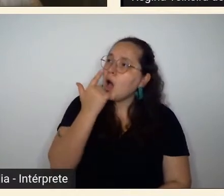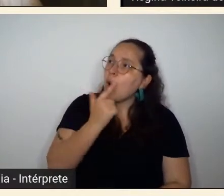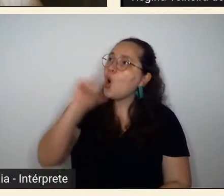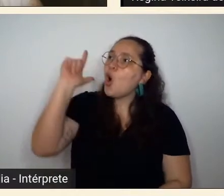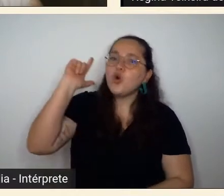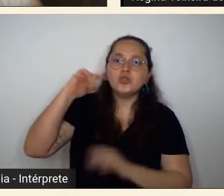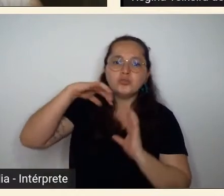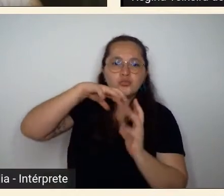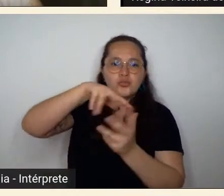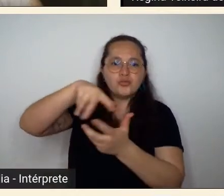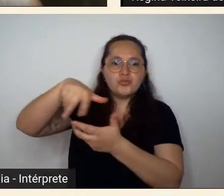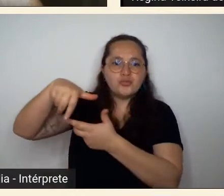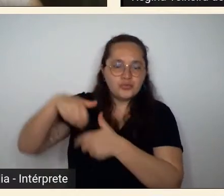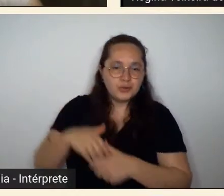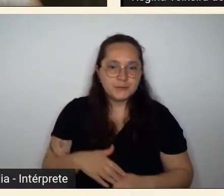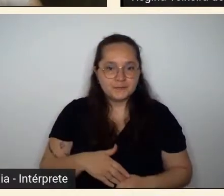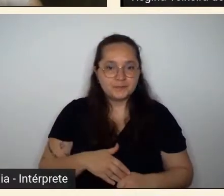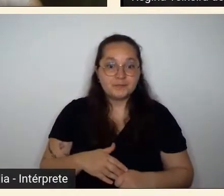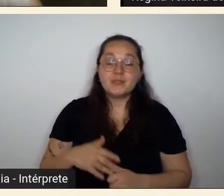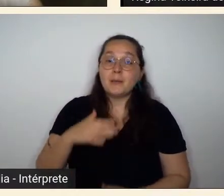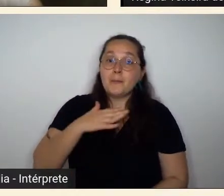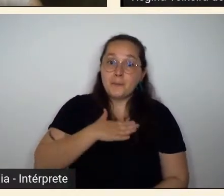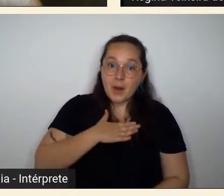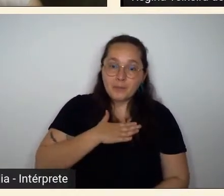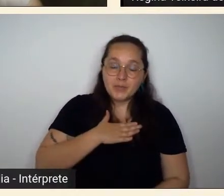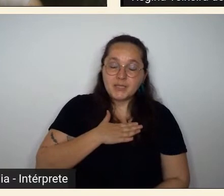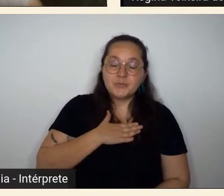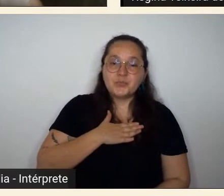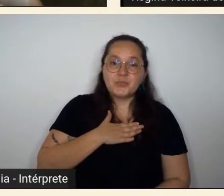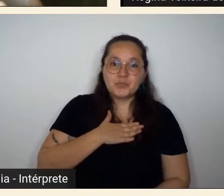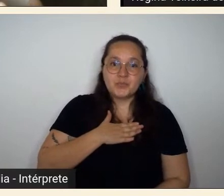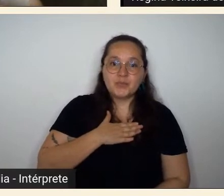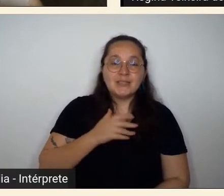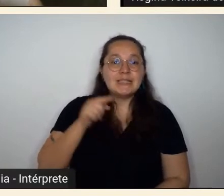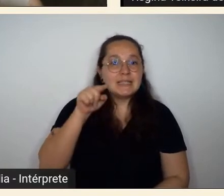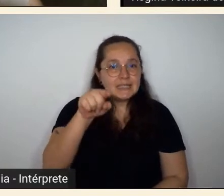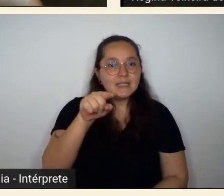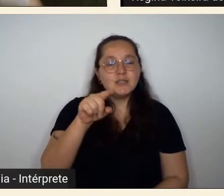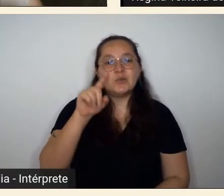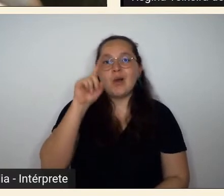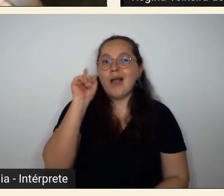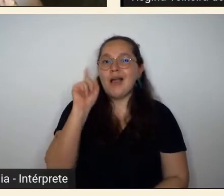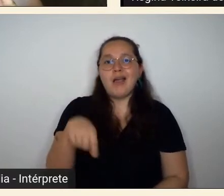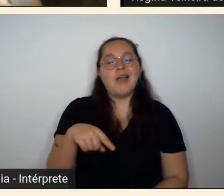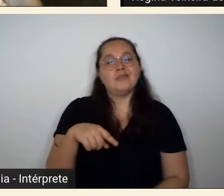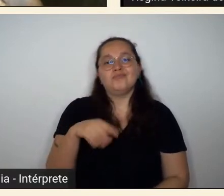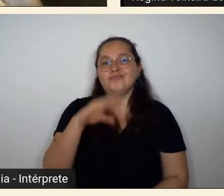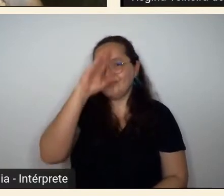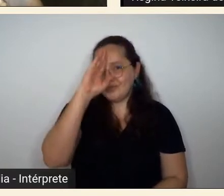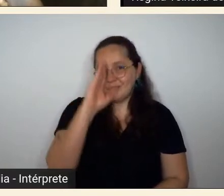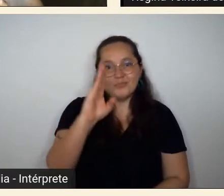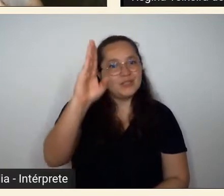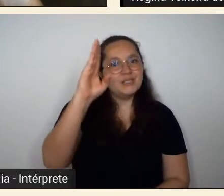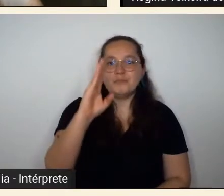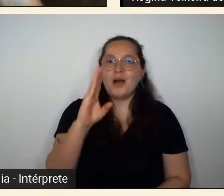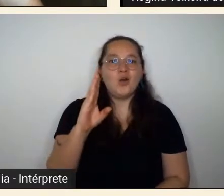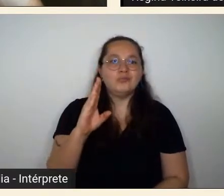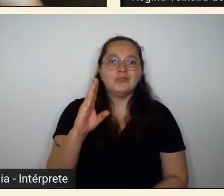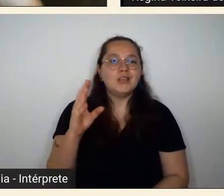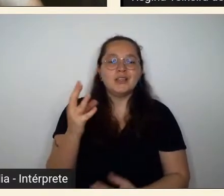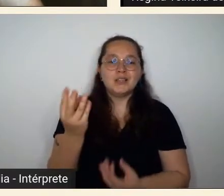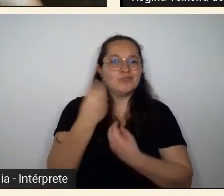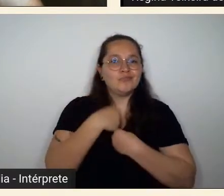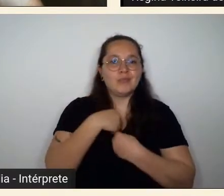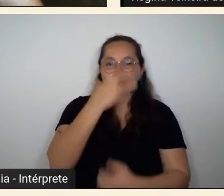isso na verdade é a grande é o grande gancho assim que faz a gente se apaixonar por uma